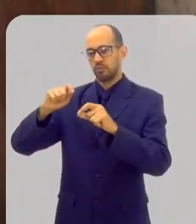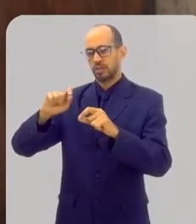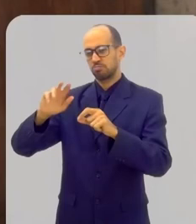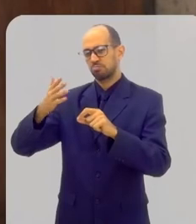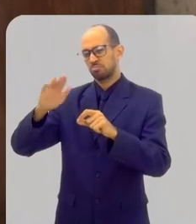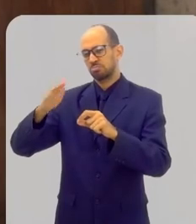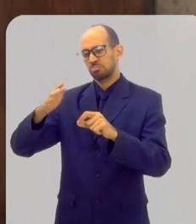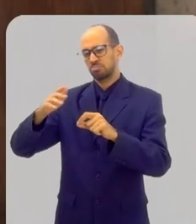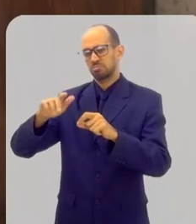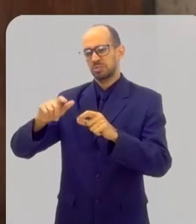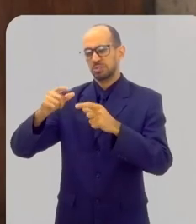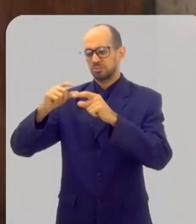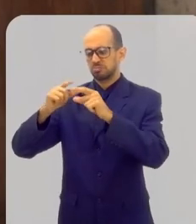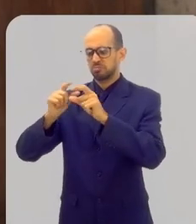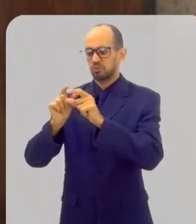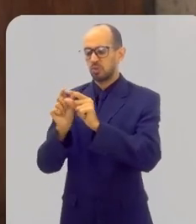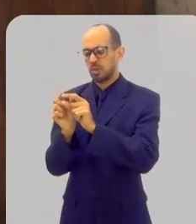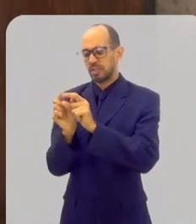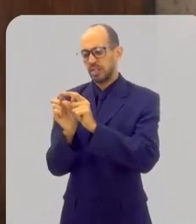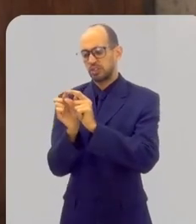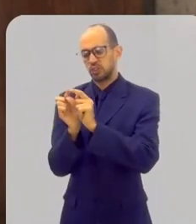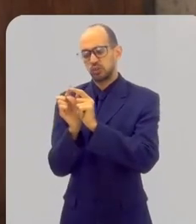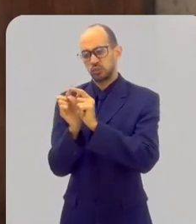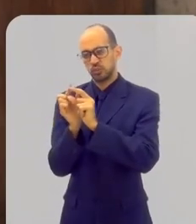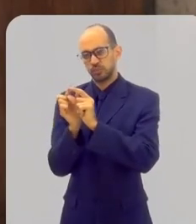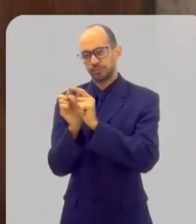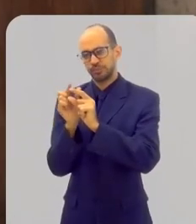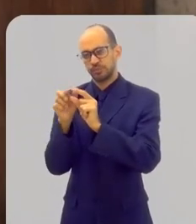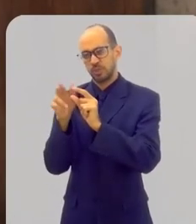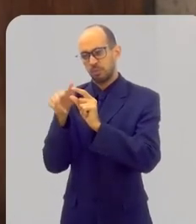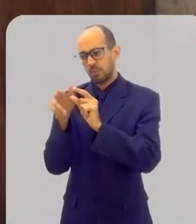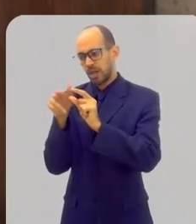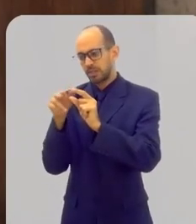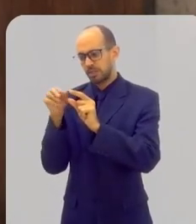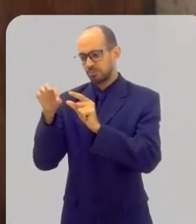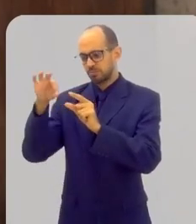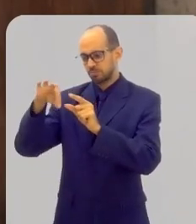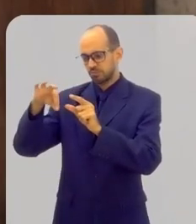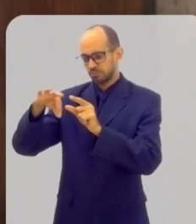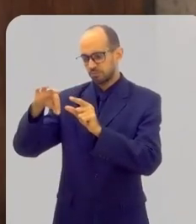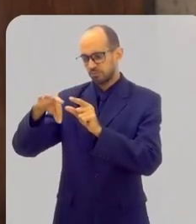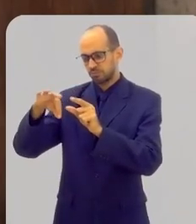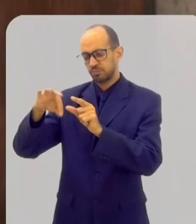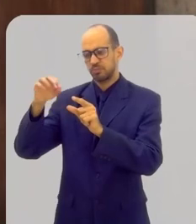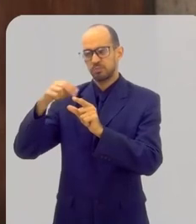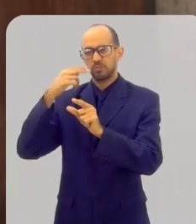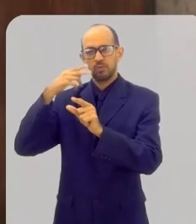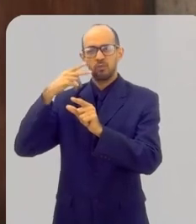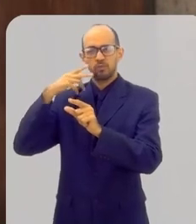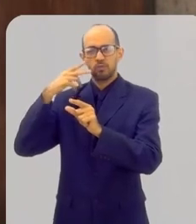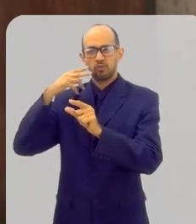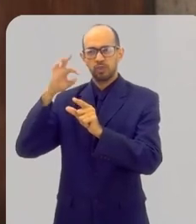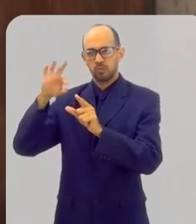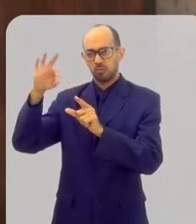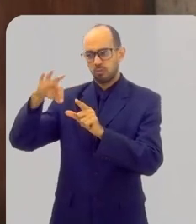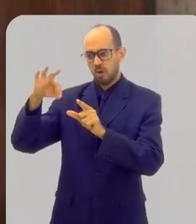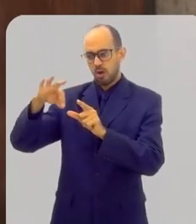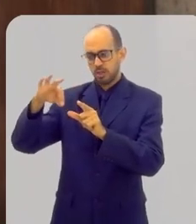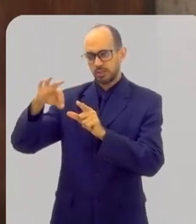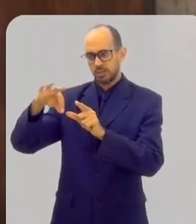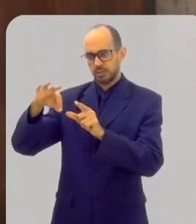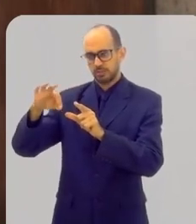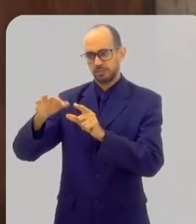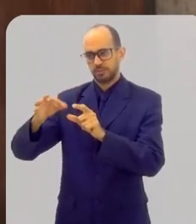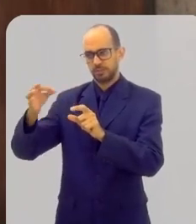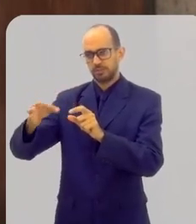cortado, no formato mais ou menos retangular, então o padre pega numa pontinha, faz a intinção, a molha